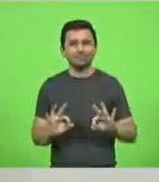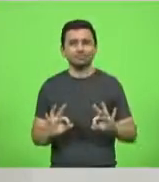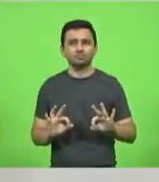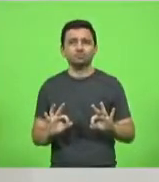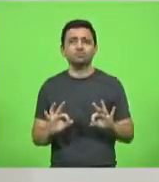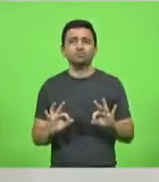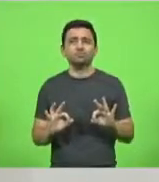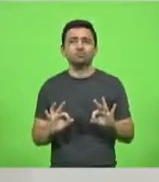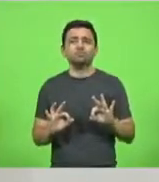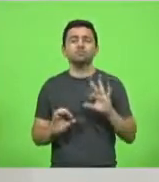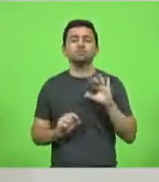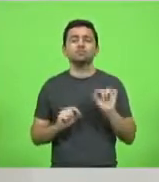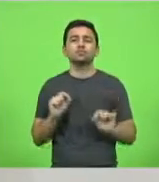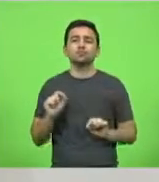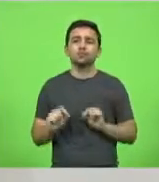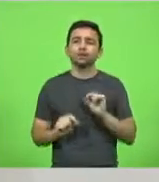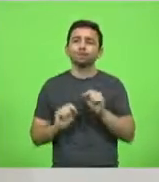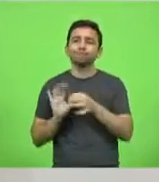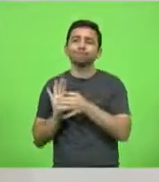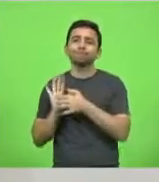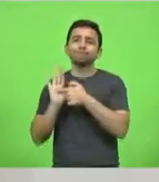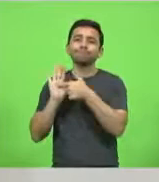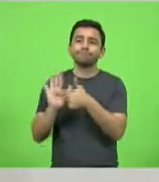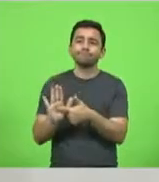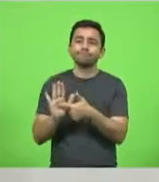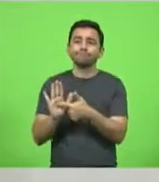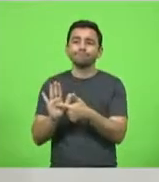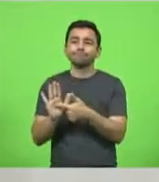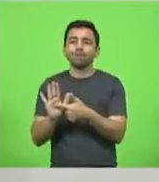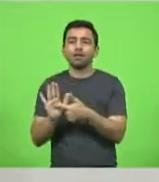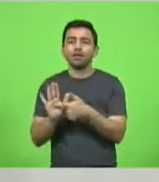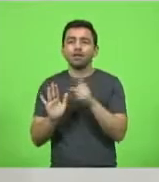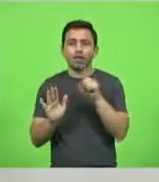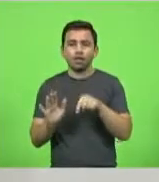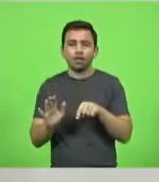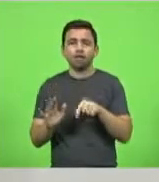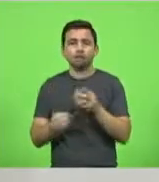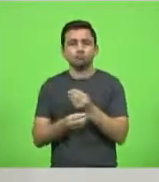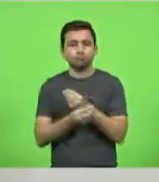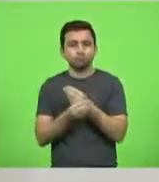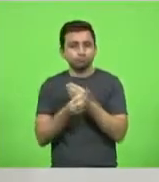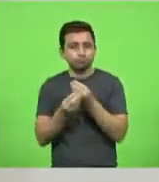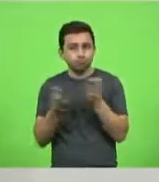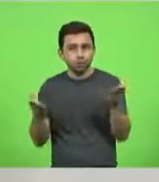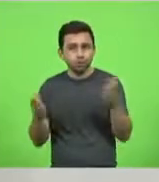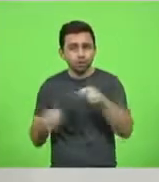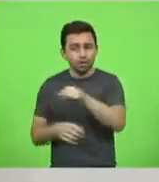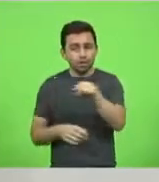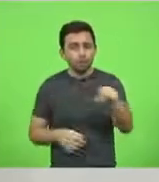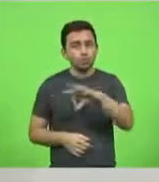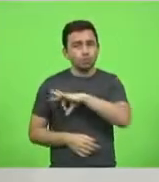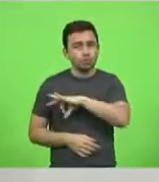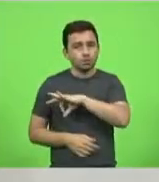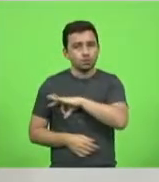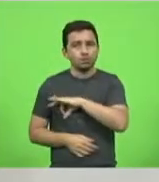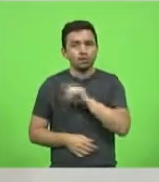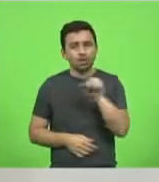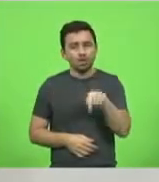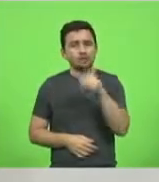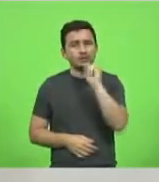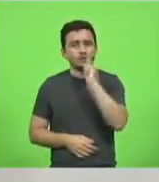das indicações para a distribuição do efetivo da Polícia Militar, o que causa tristeza.